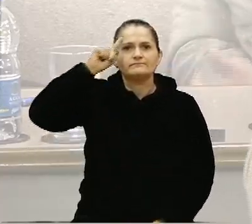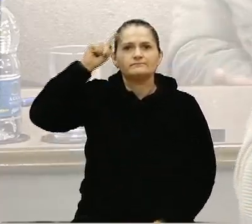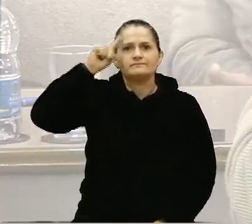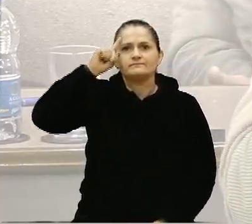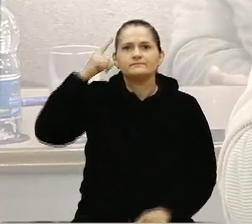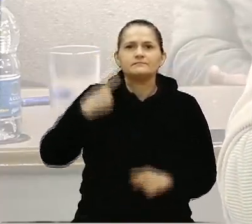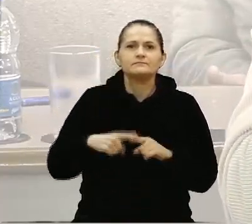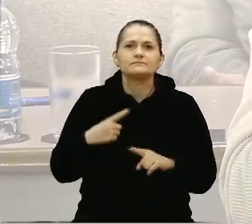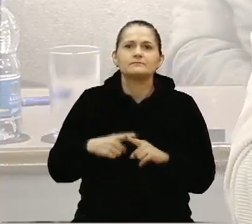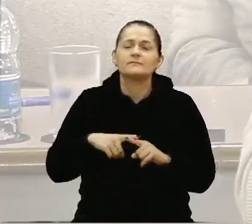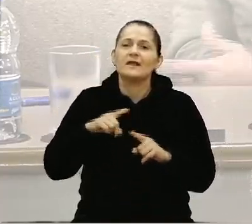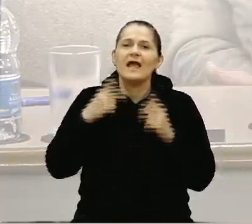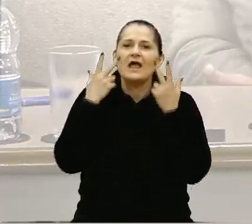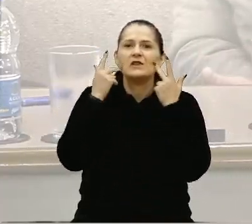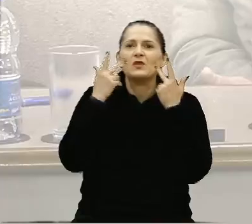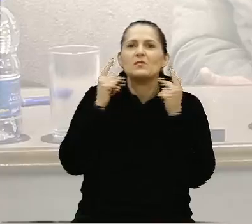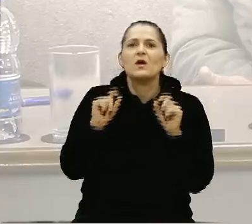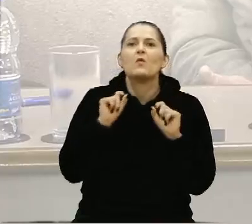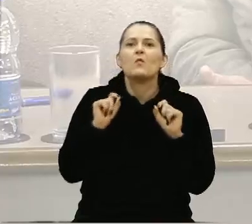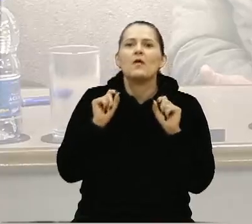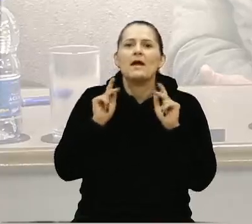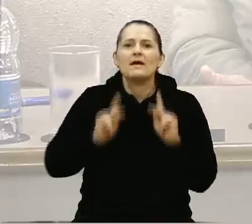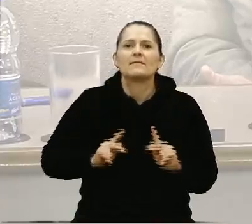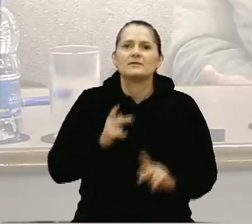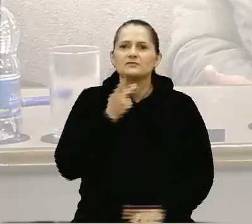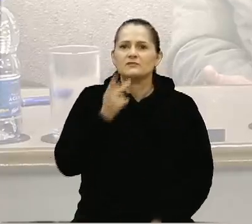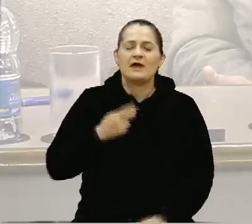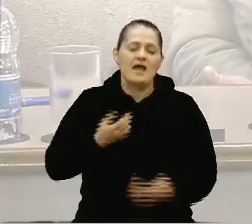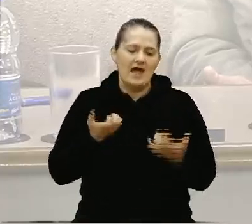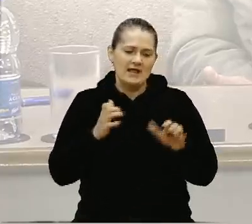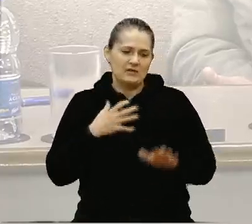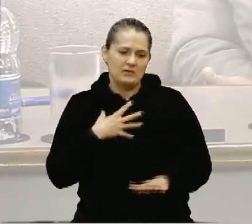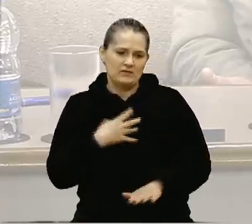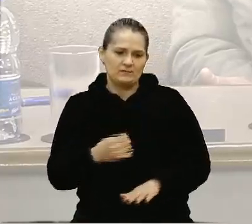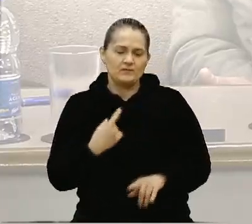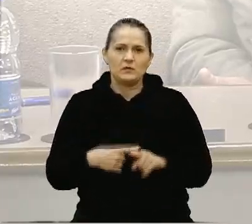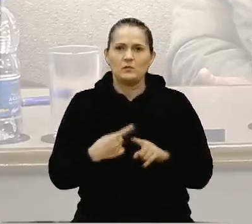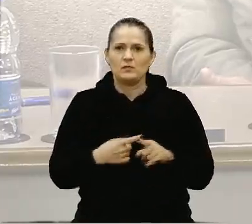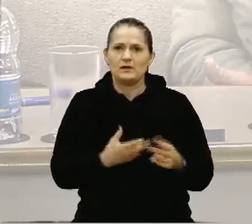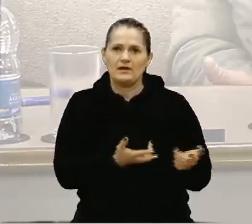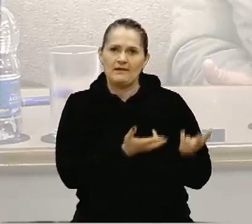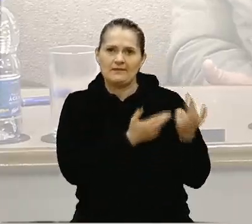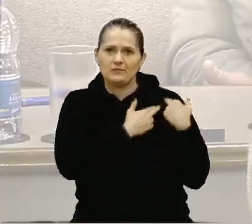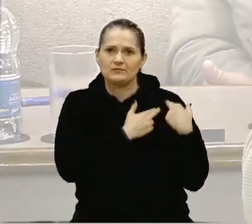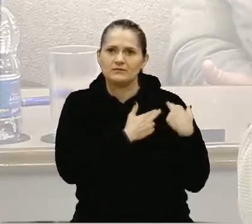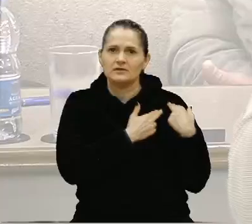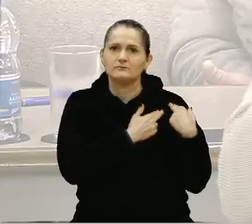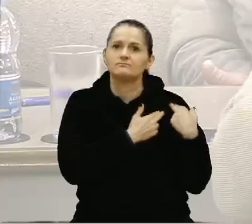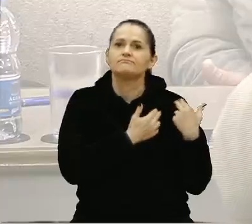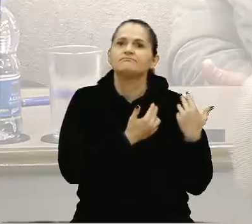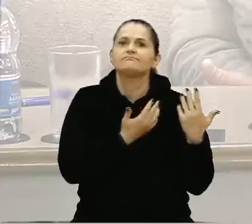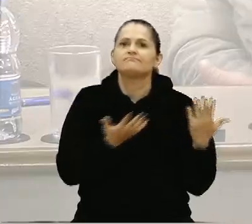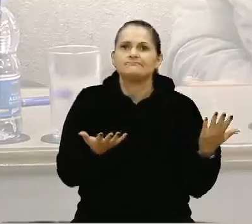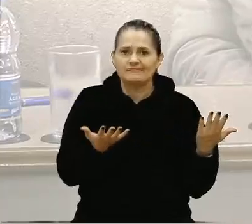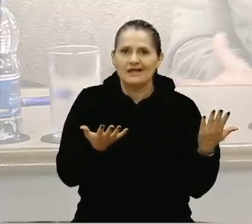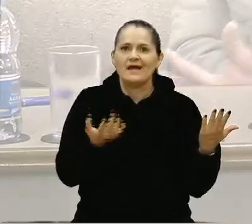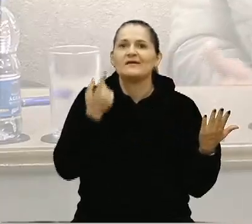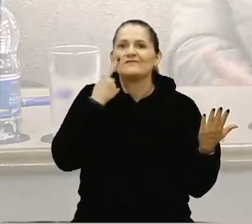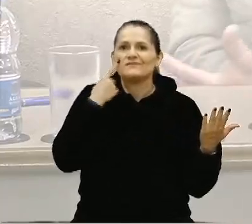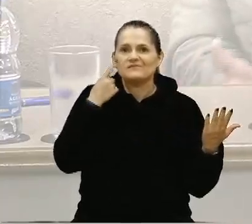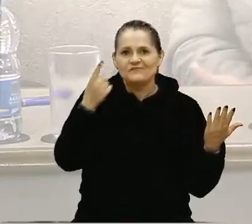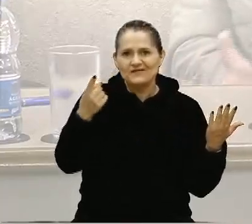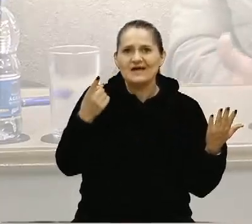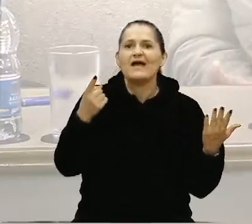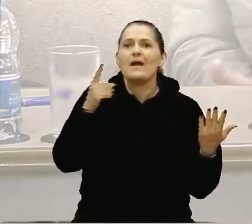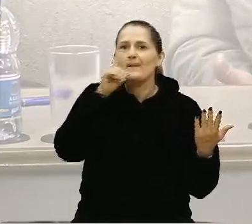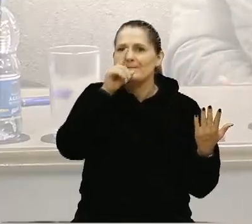comum ouvir as pessoas dizerem, ah, eu não quero ter filho porque é uma responsabilidade muito grande. E vejam a dificuldade que